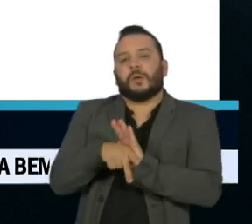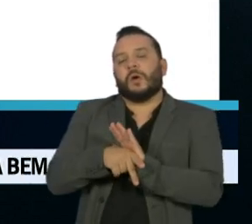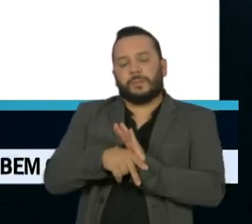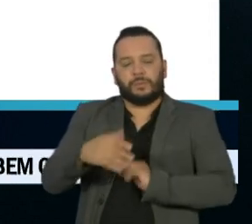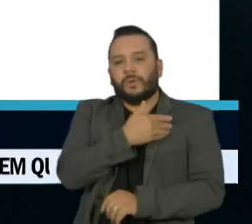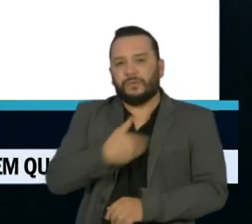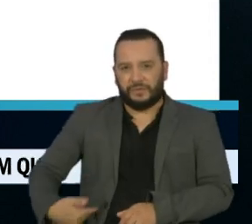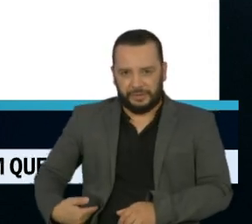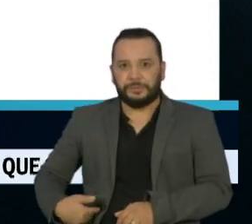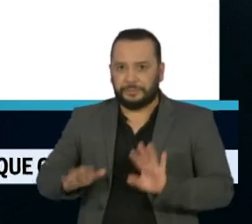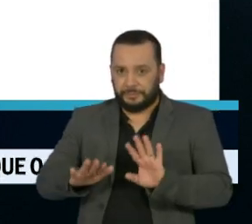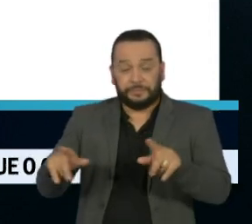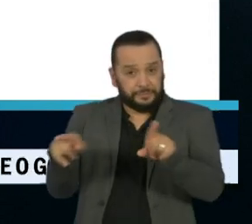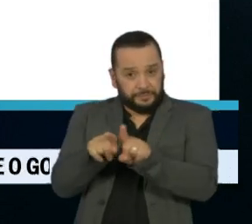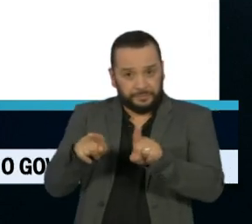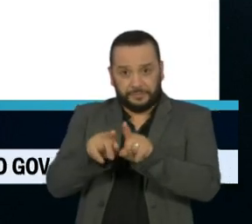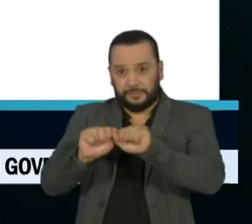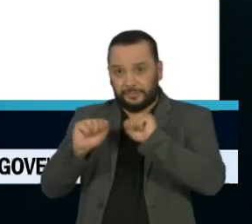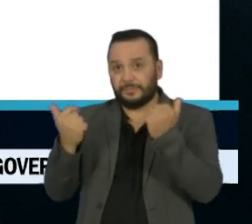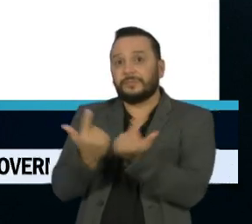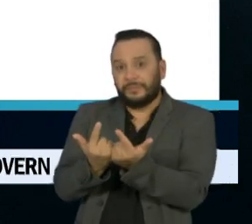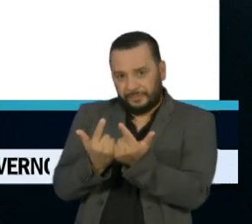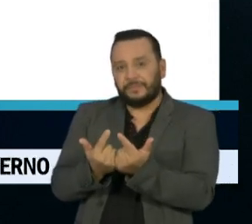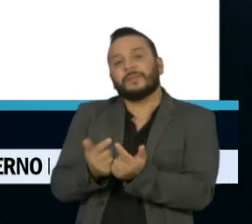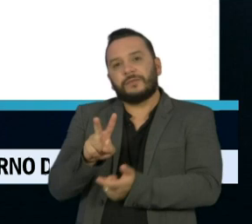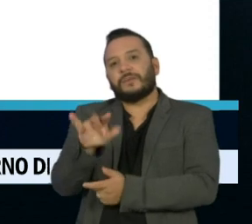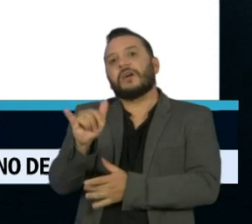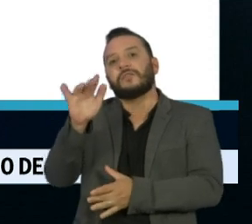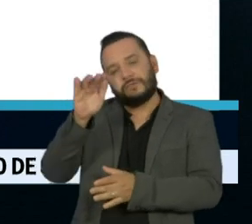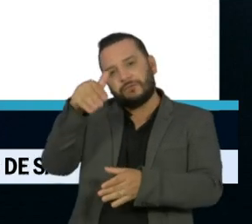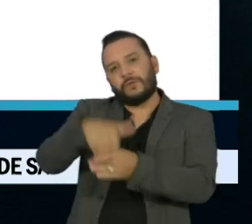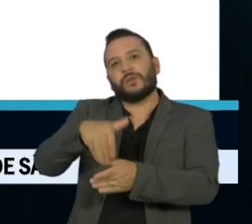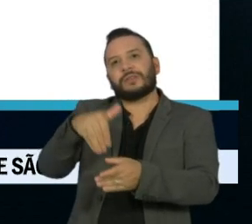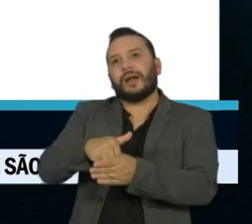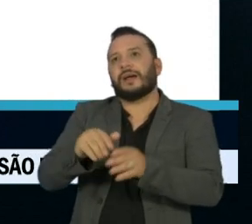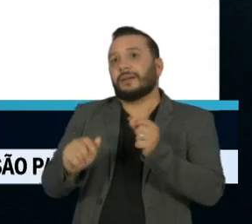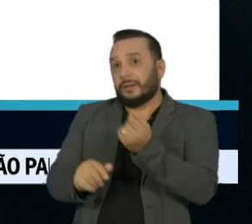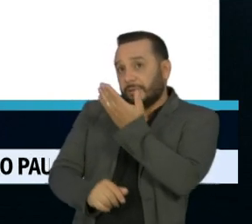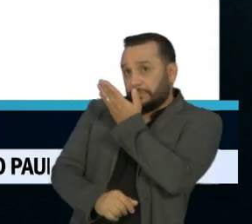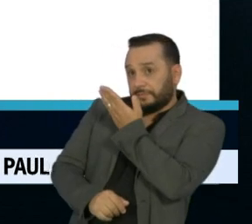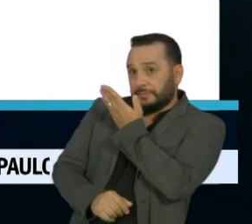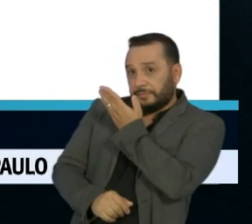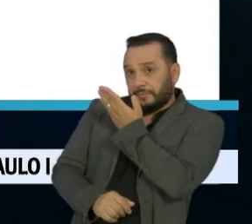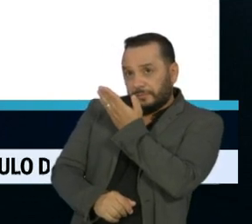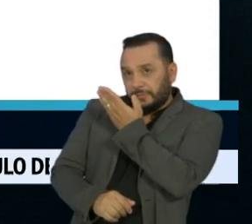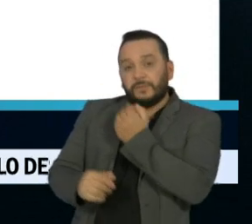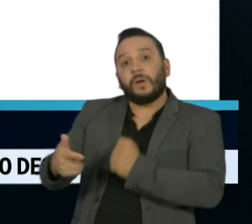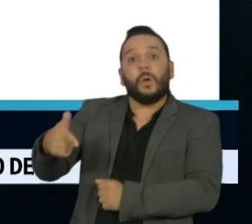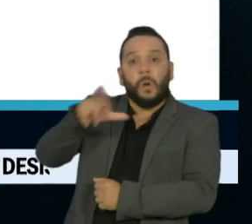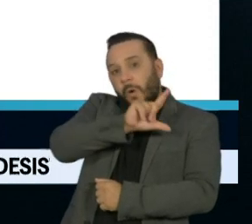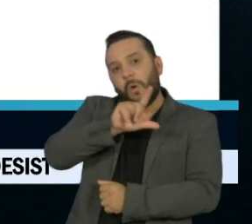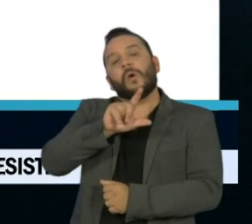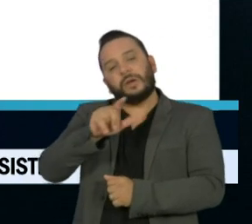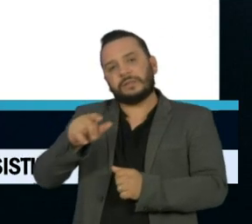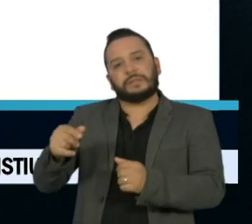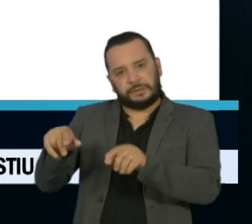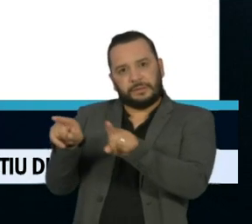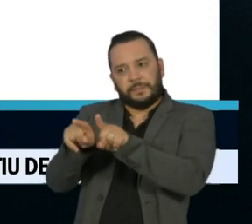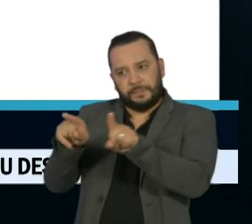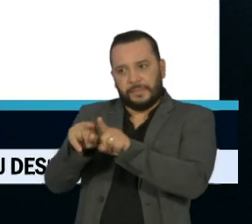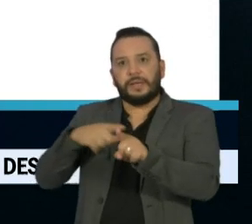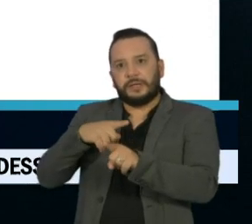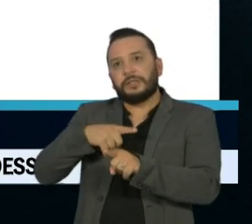Legislativa do Estado deve votar ainda nesta semana a antecipação do feriado da Revolução Constitucionalista, passando a